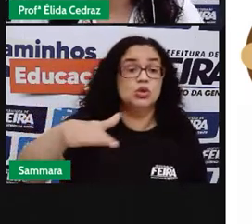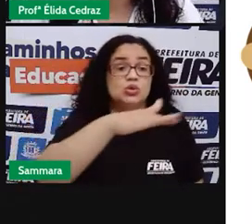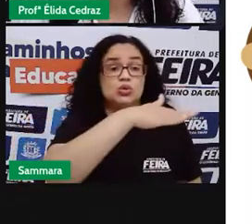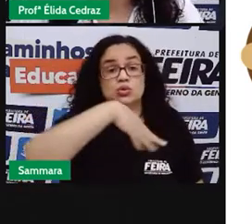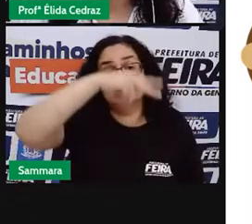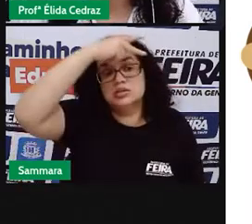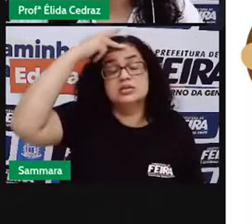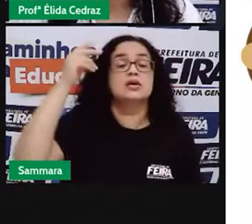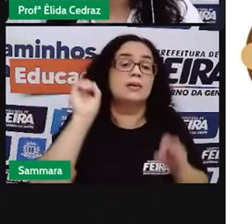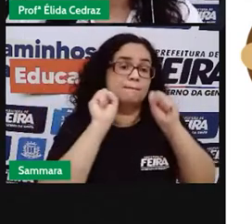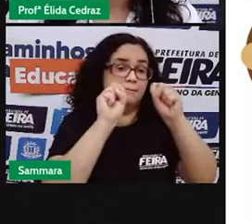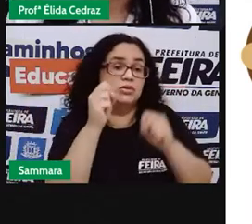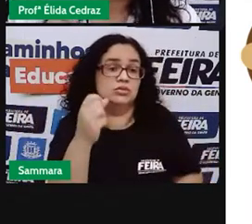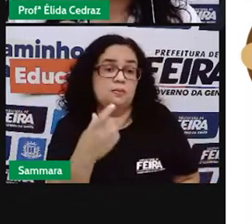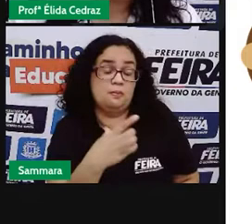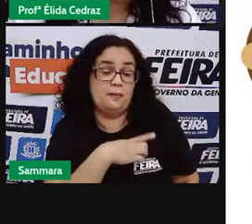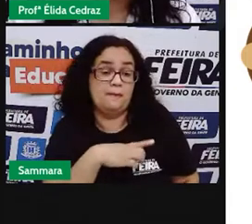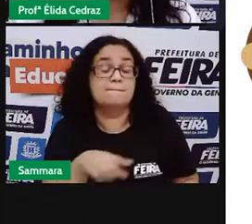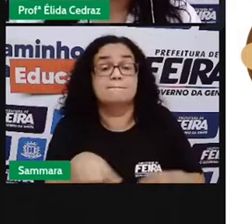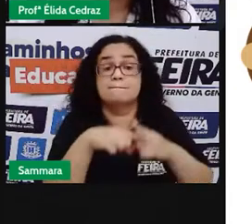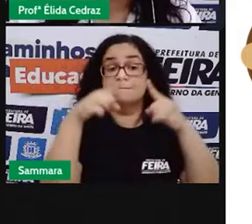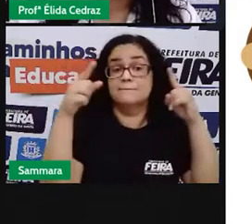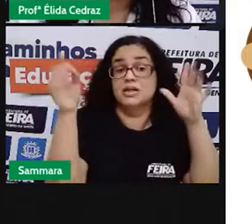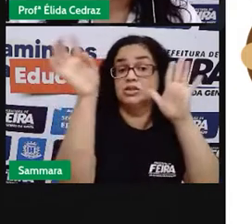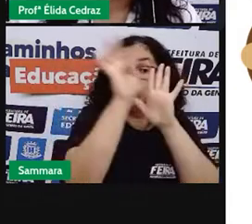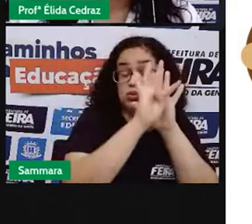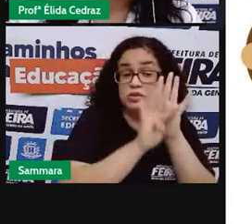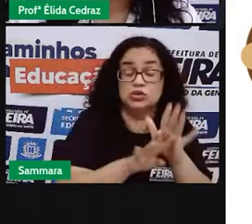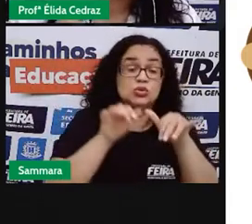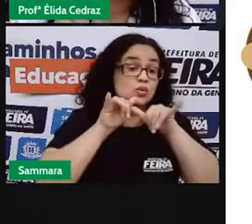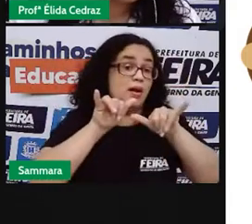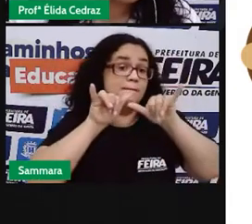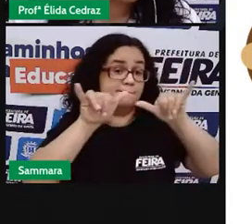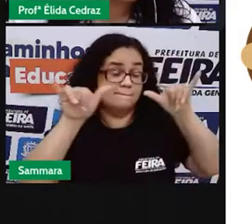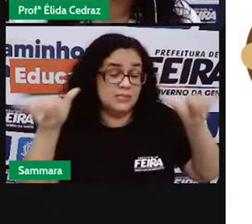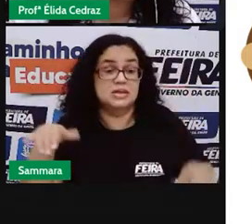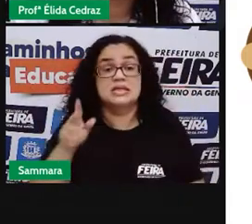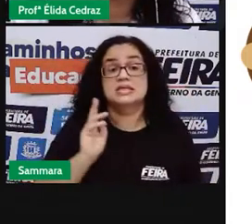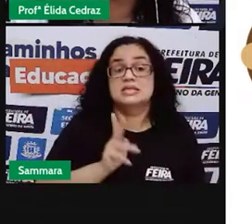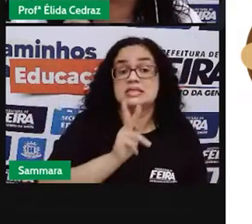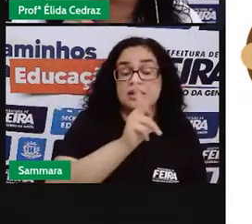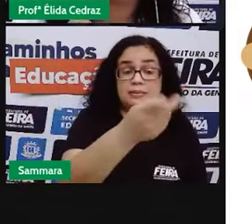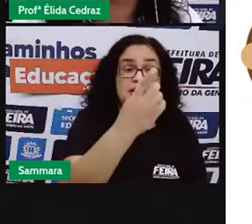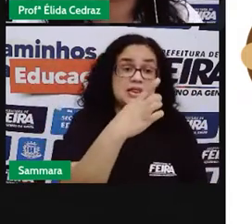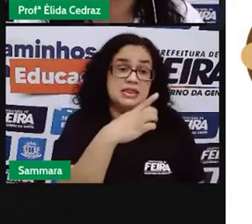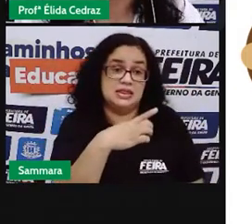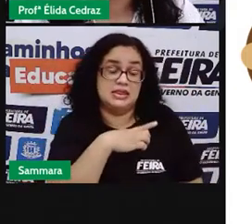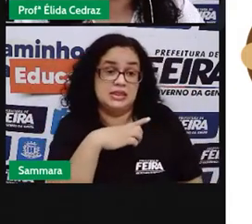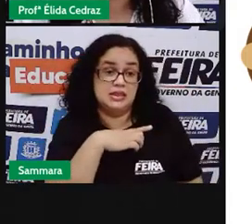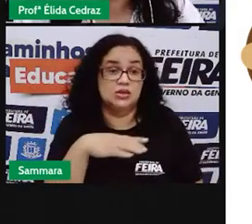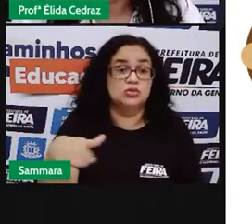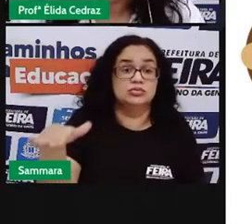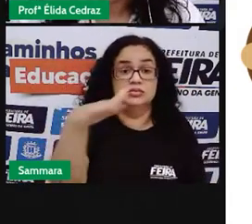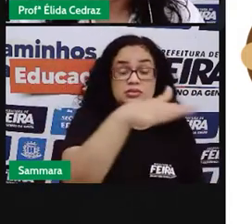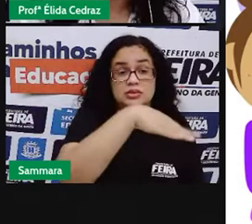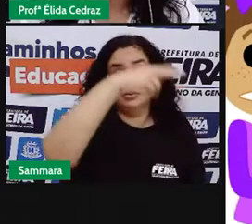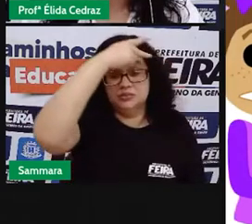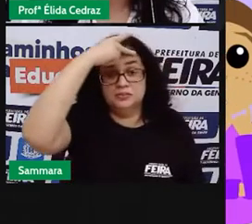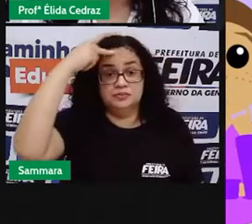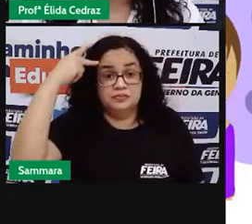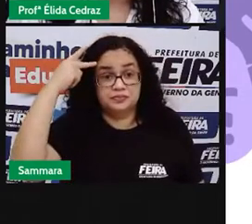pessoas podem acessar. Mas o texto publicitário, ele sempre tem um público-alvo.